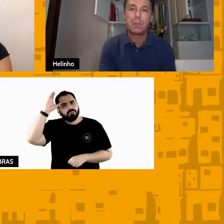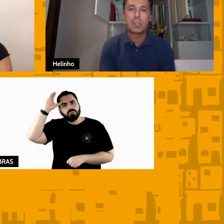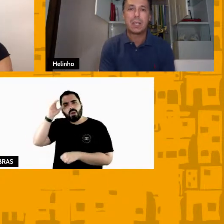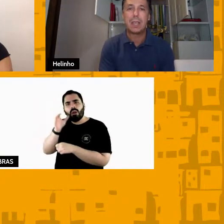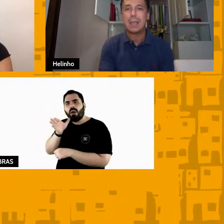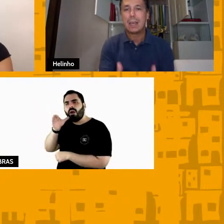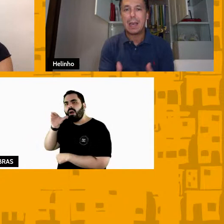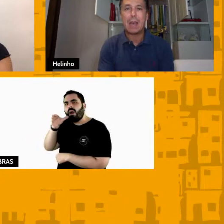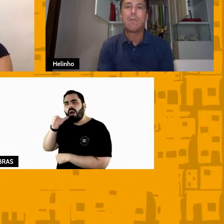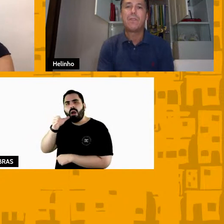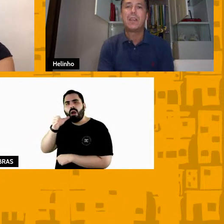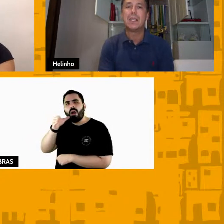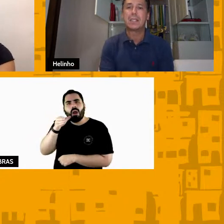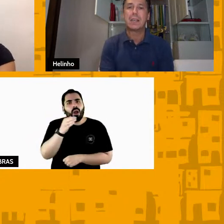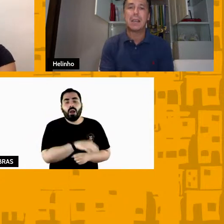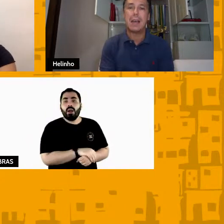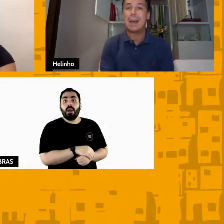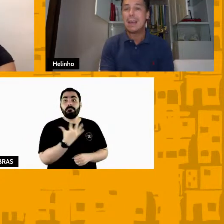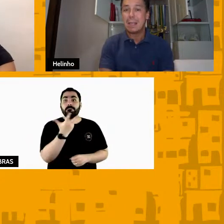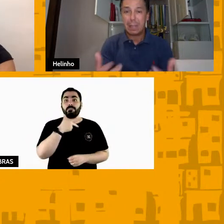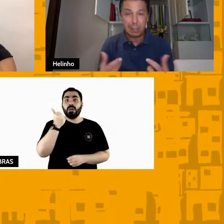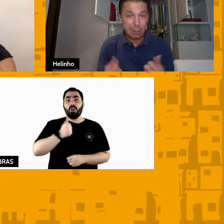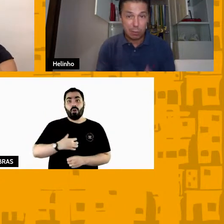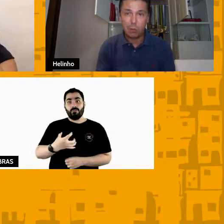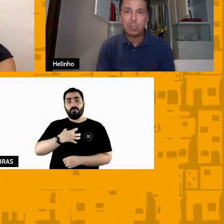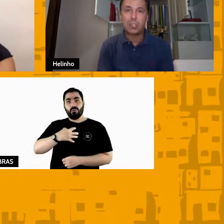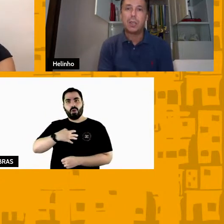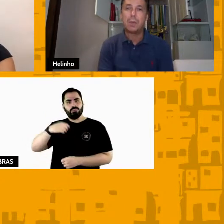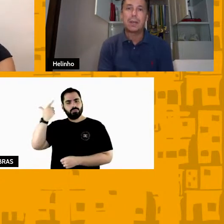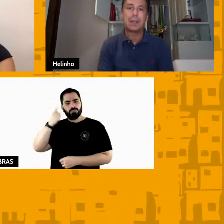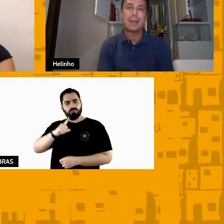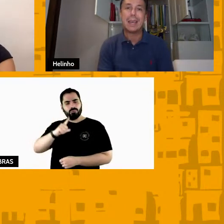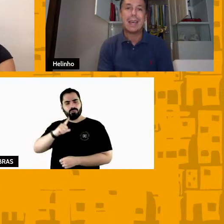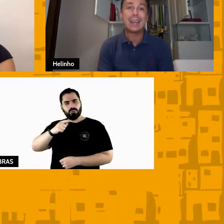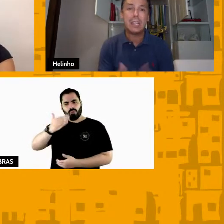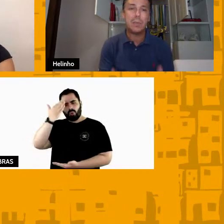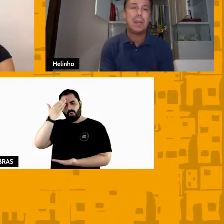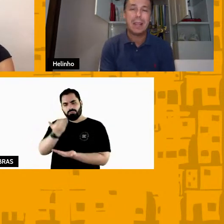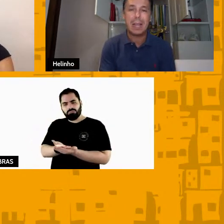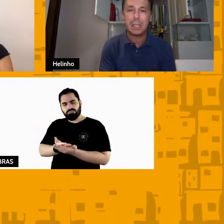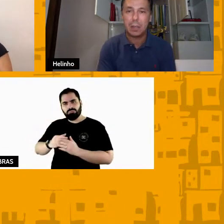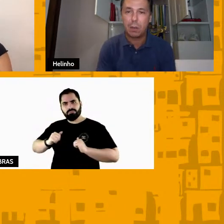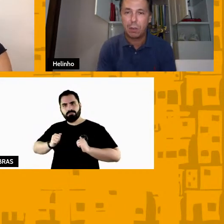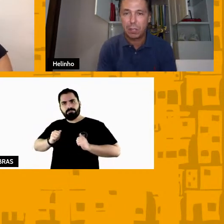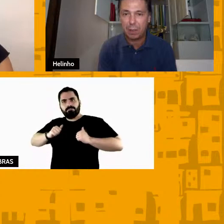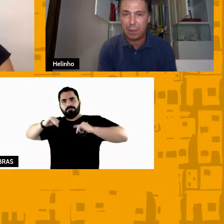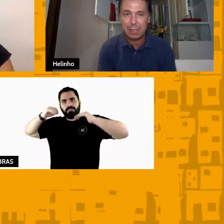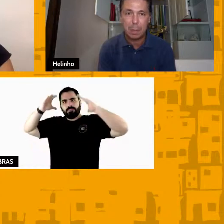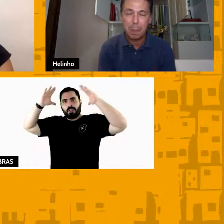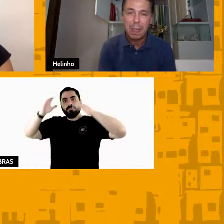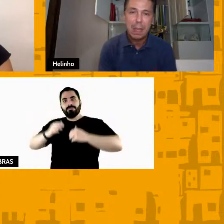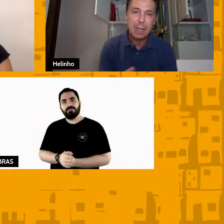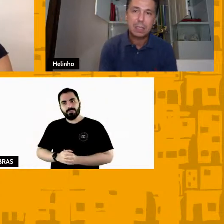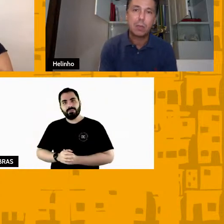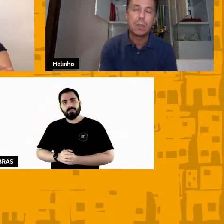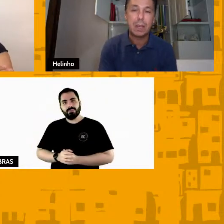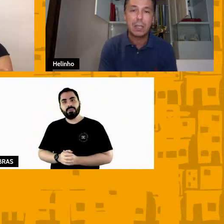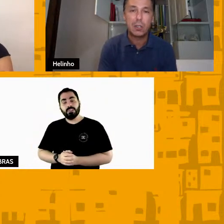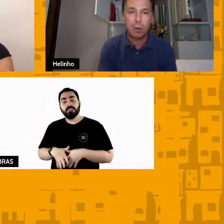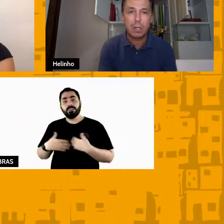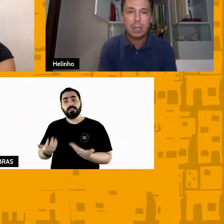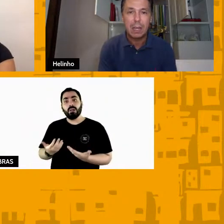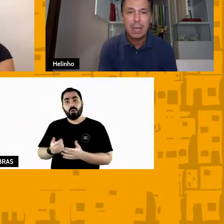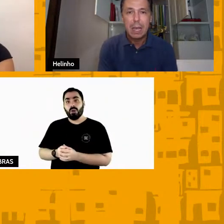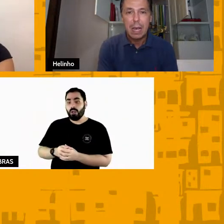melhor forma de você ganhar confiança ganhar sua autoestima ganhar credibilidade naquilo que você vai fazer e a